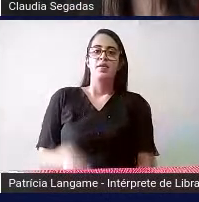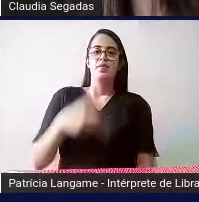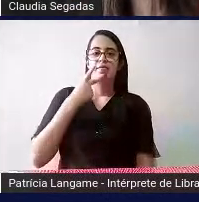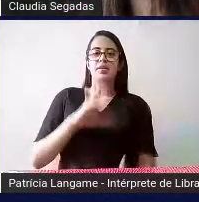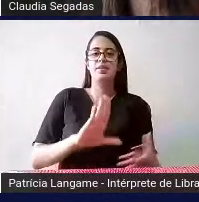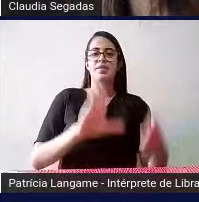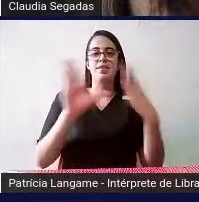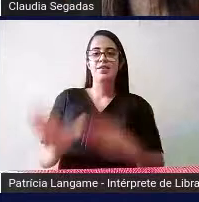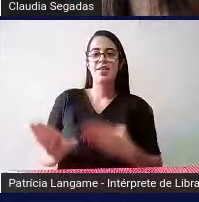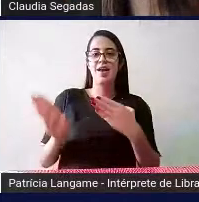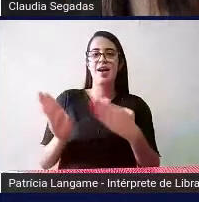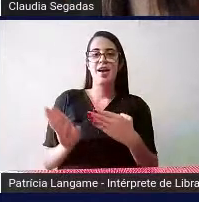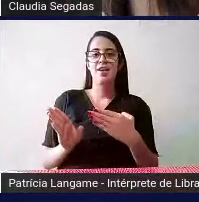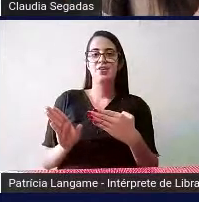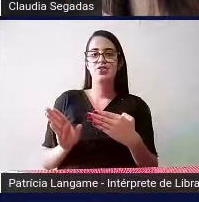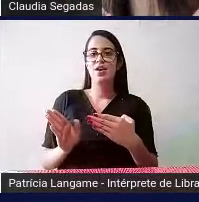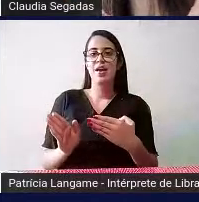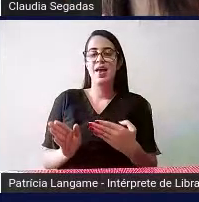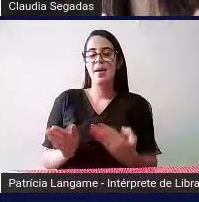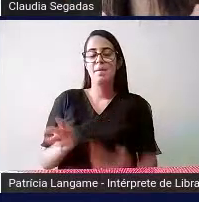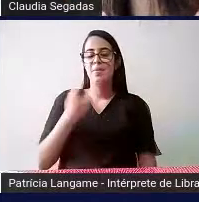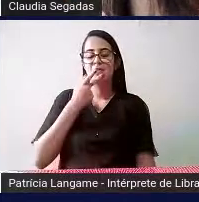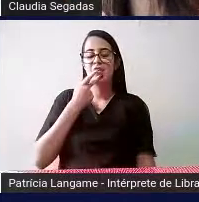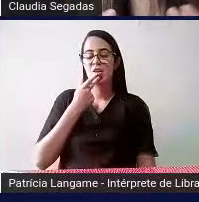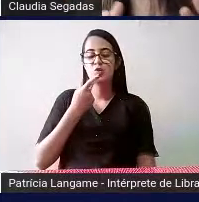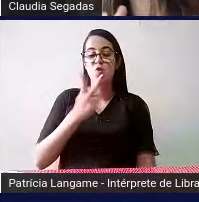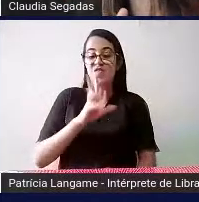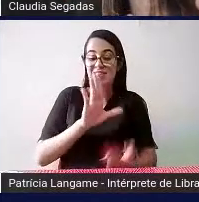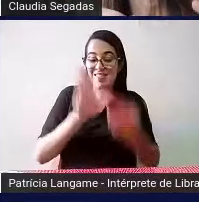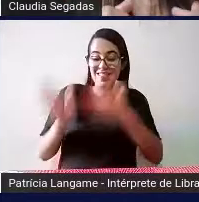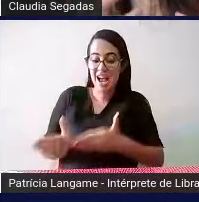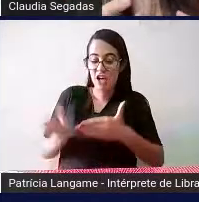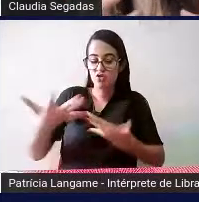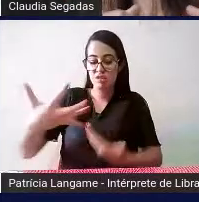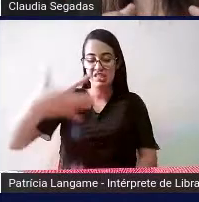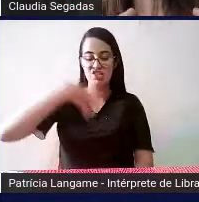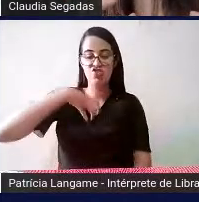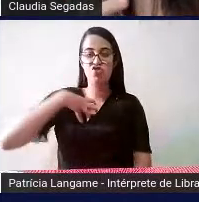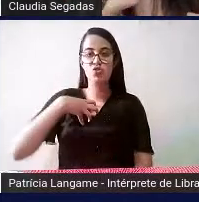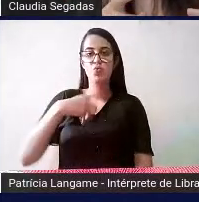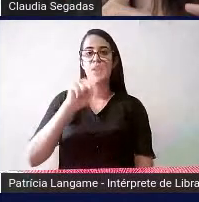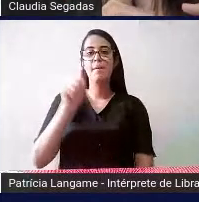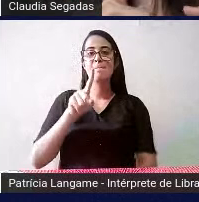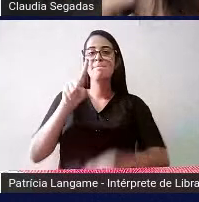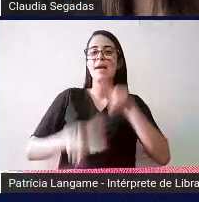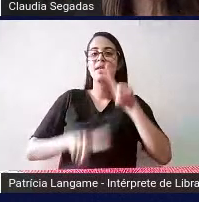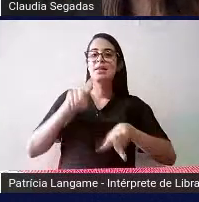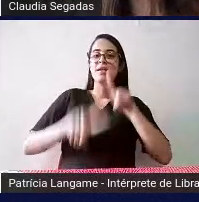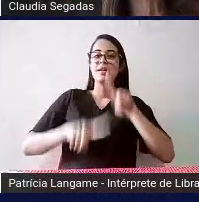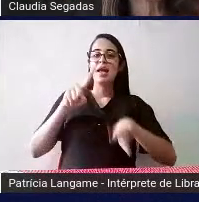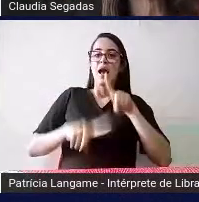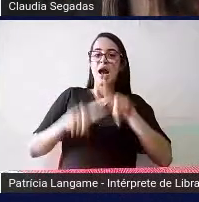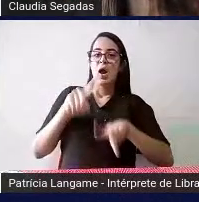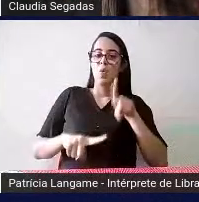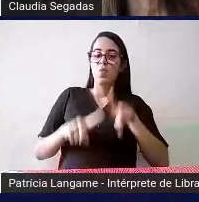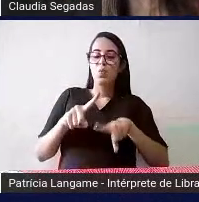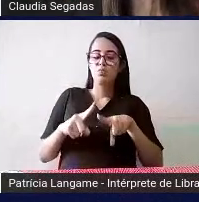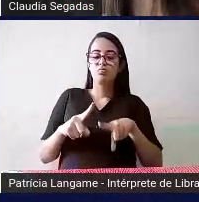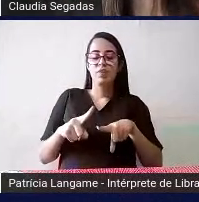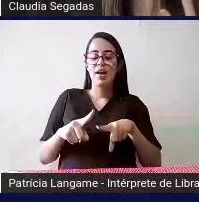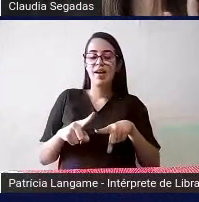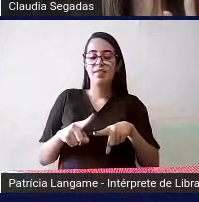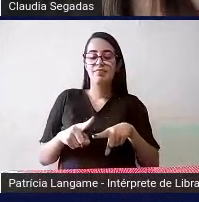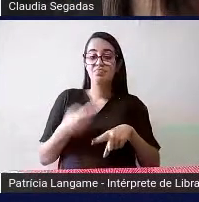necessariamente a fidelidade tem que ser no sentido de material ser feito em escala por exemplo